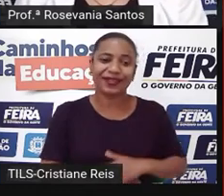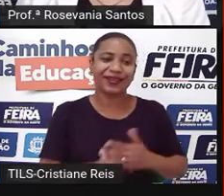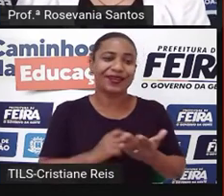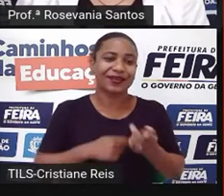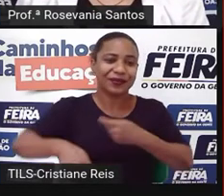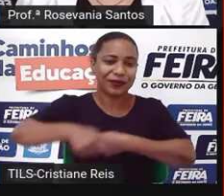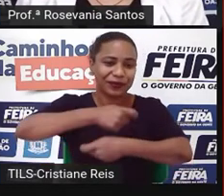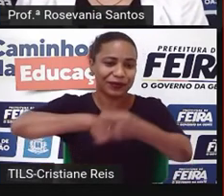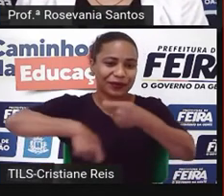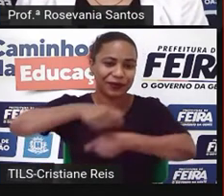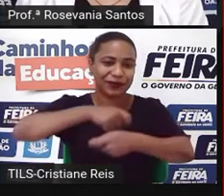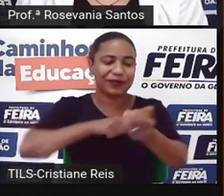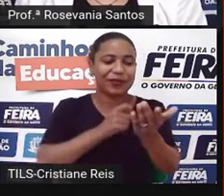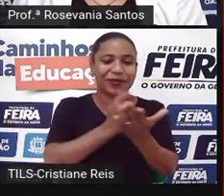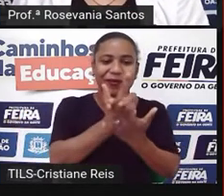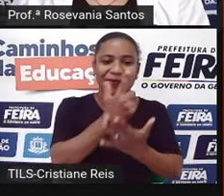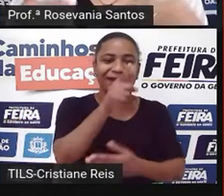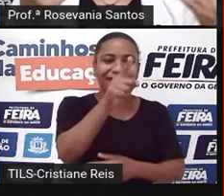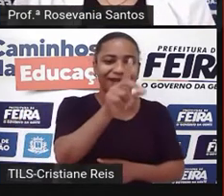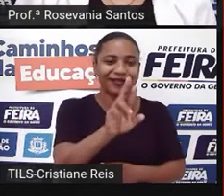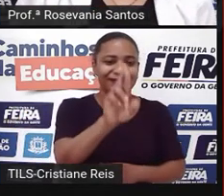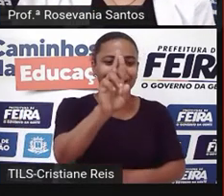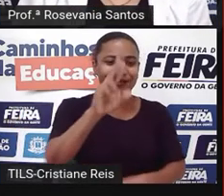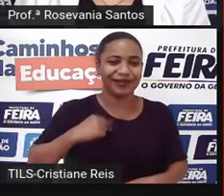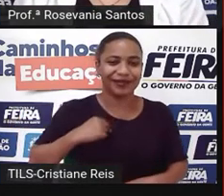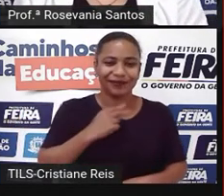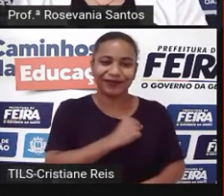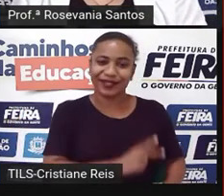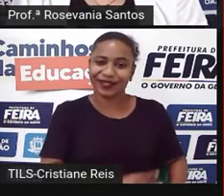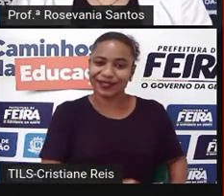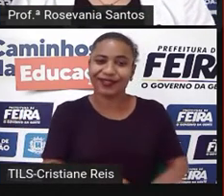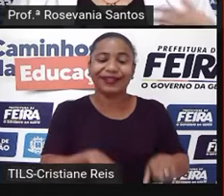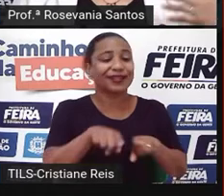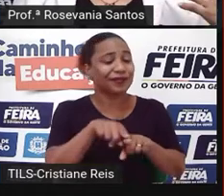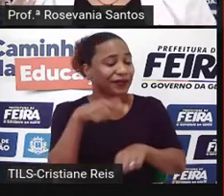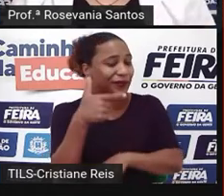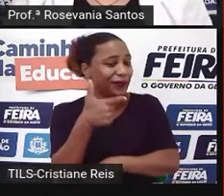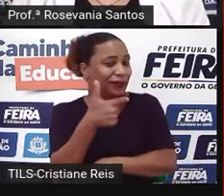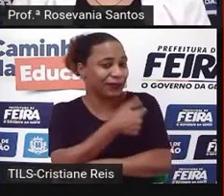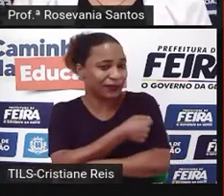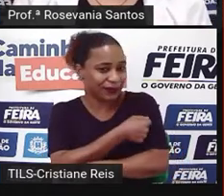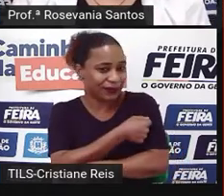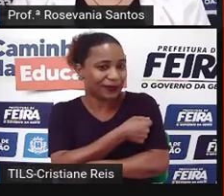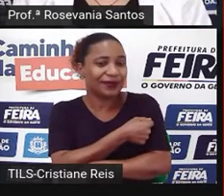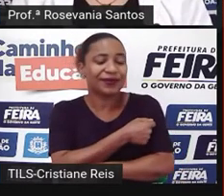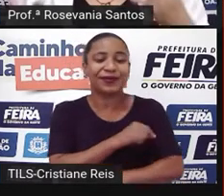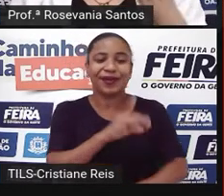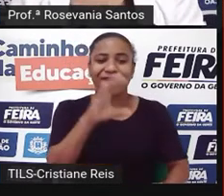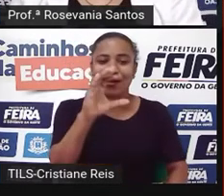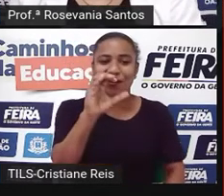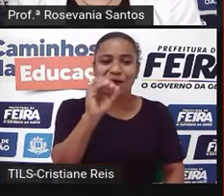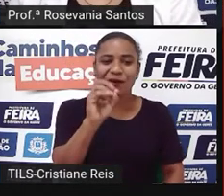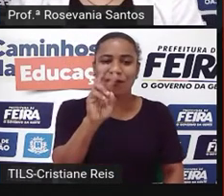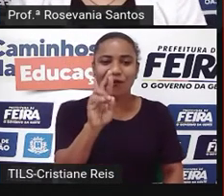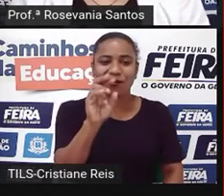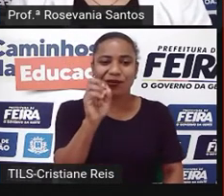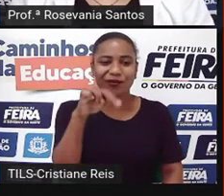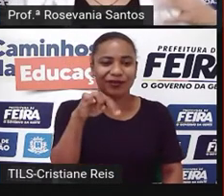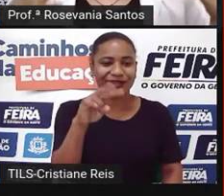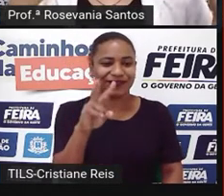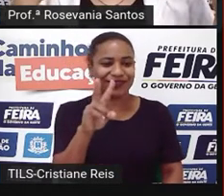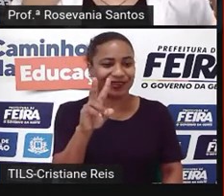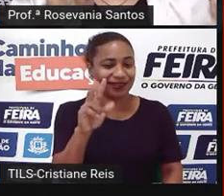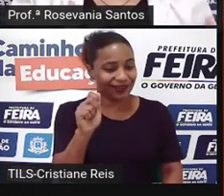comercializa direto com a China, inclusive a vacina, a Coronavac, que muitos brasileiros tomaram, também é uma